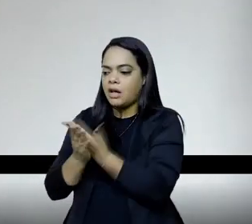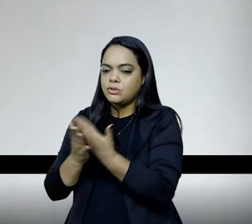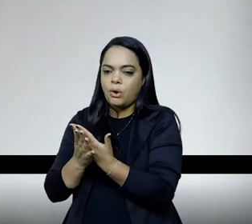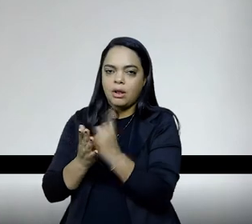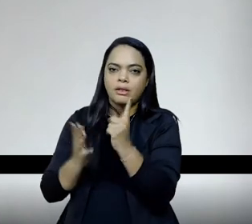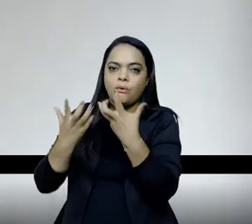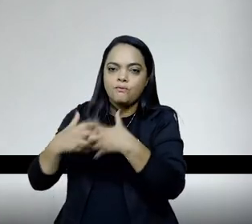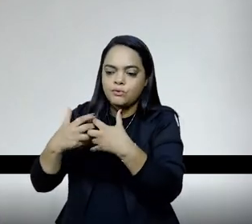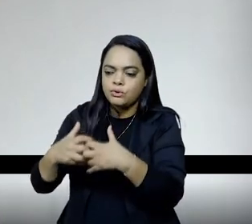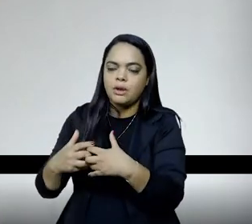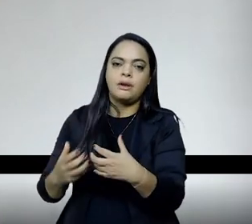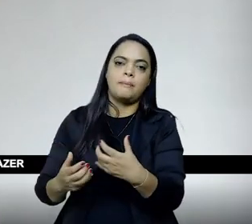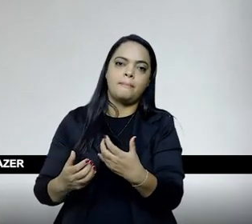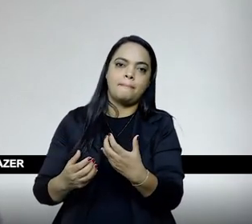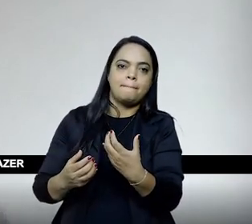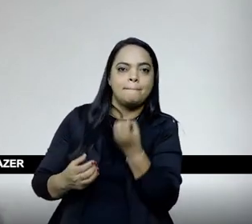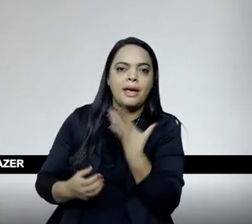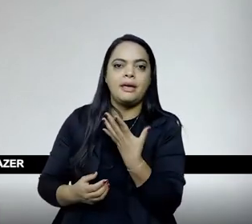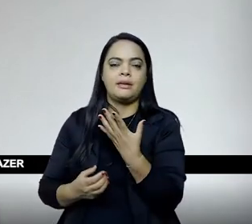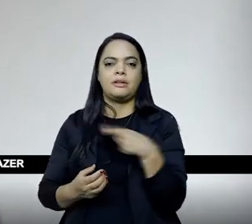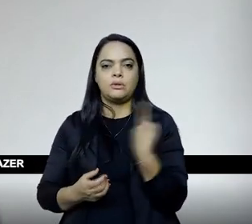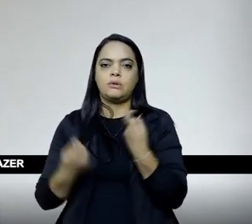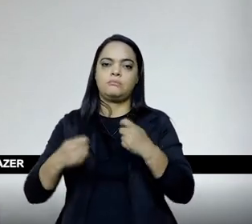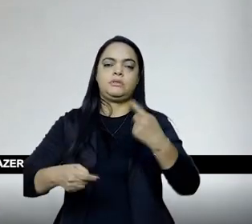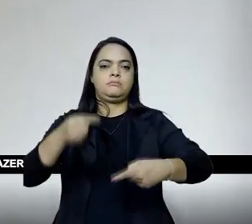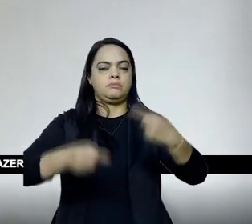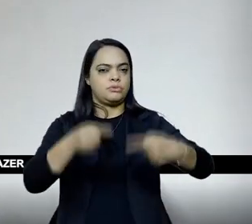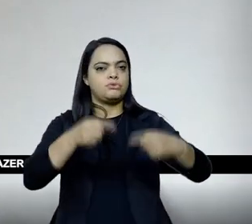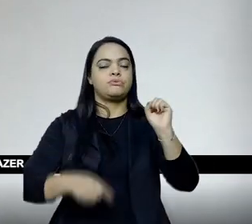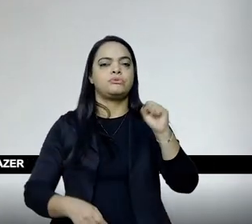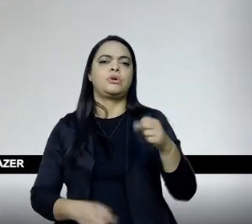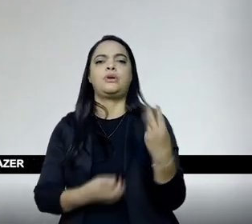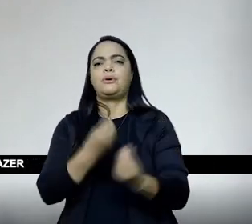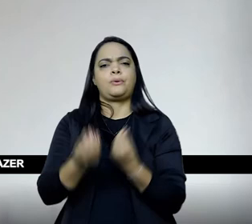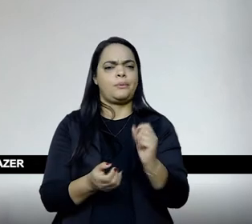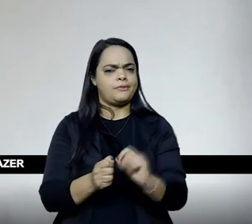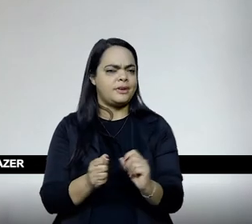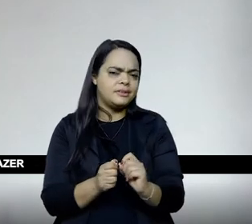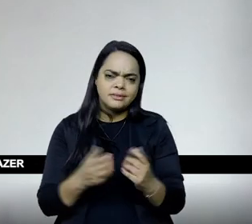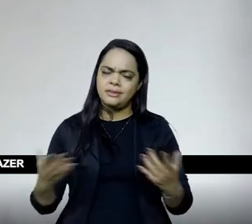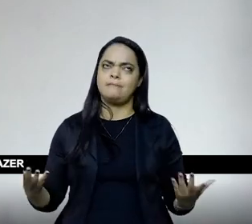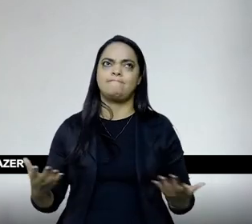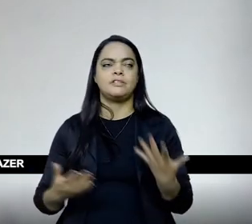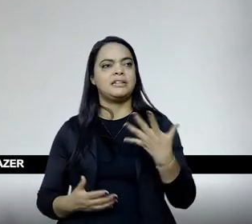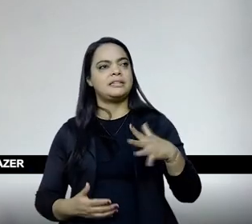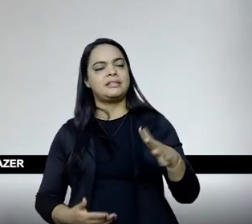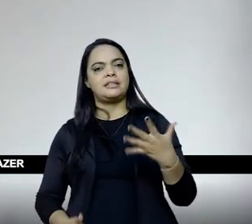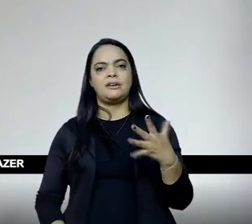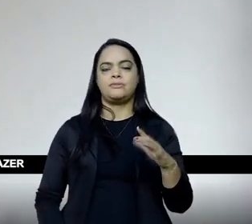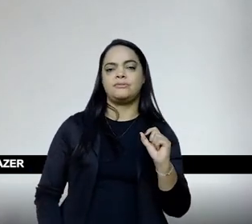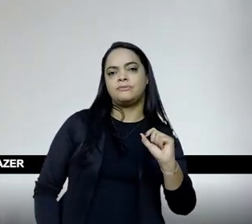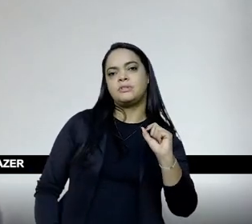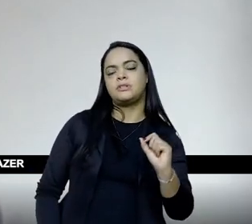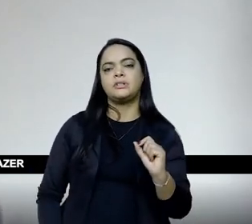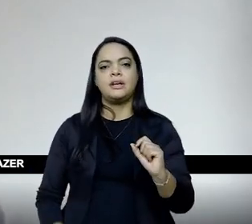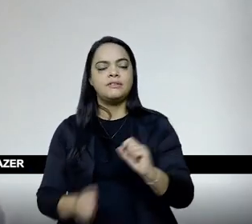a escola de funcionar bem, a gente devia, inclusive, problematizar, né? Como fazer, né? Talvez fazer,